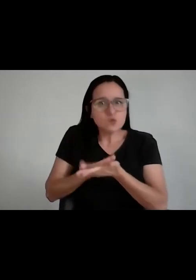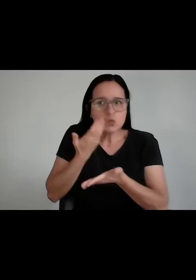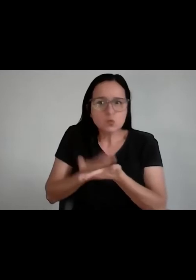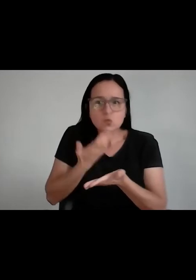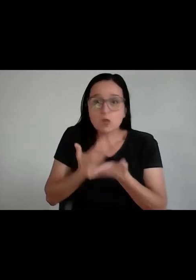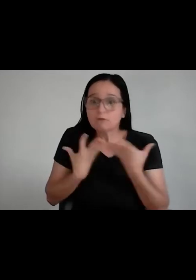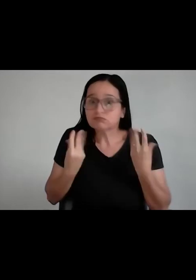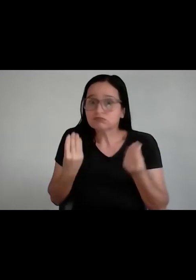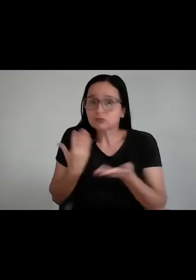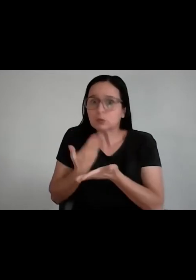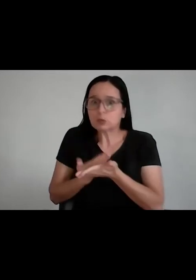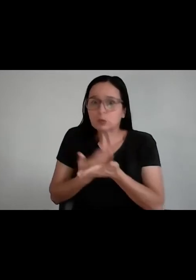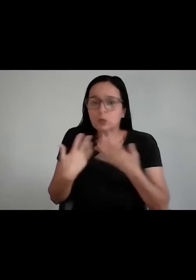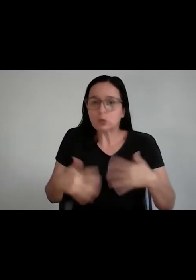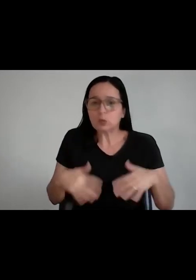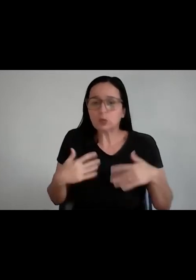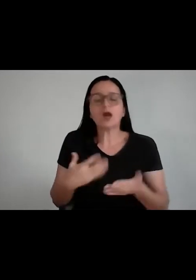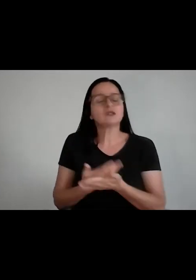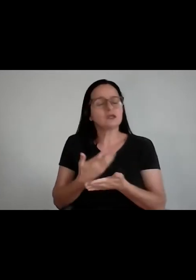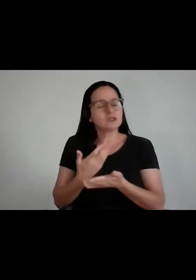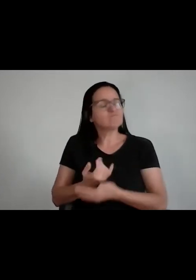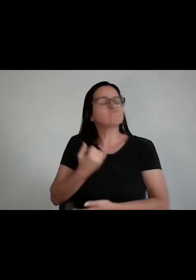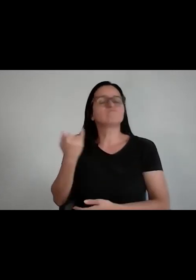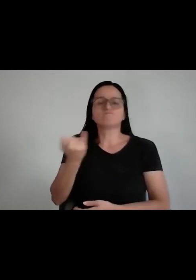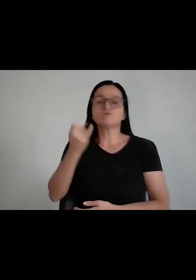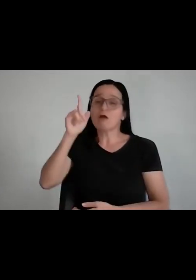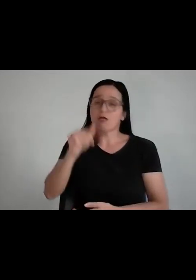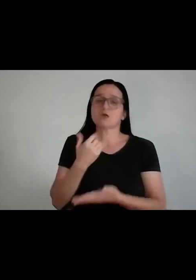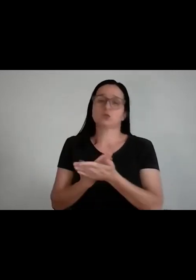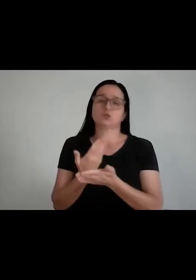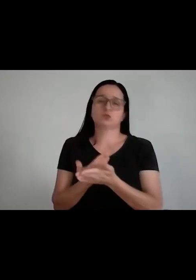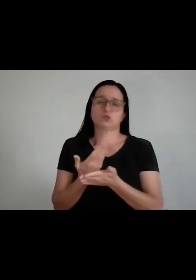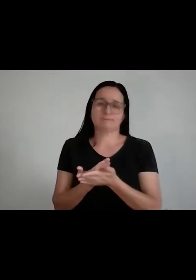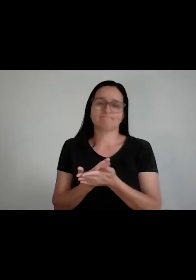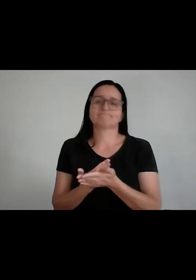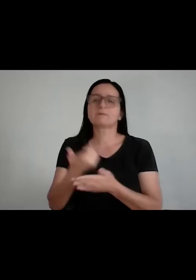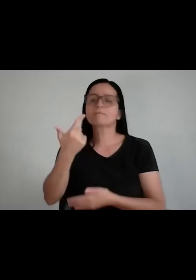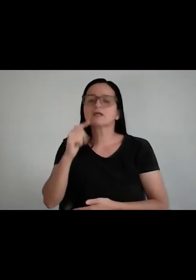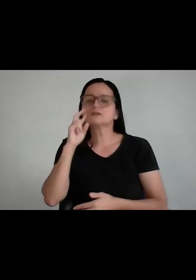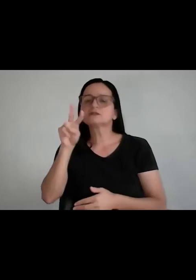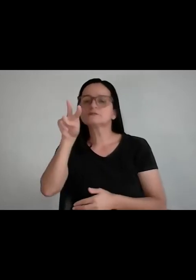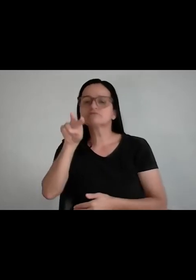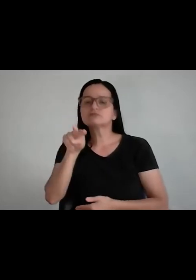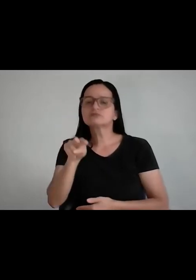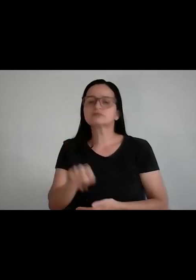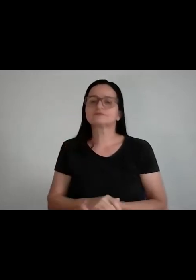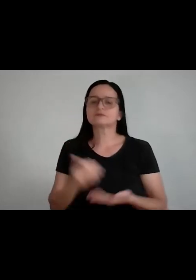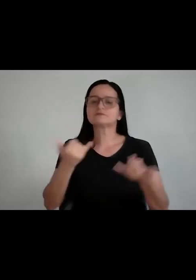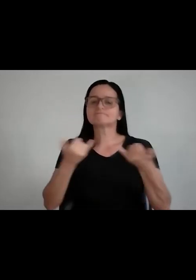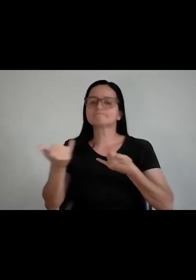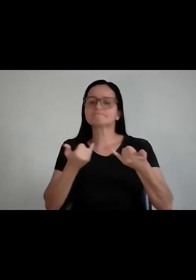Então, não sei se todo mundo entendeu. Esse é o estudar. Mas aí, depois, tem mais o quê aqui? Alguém falar para mim...